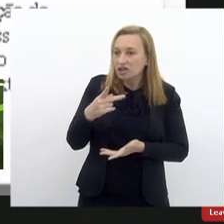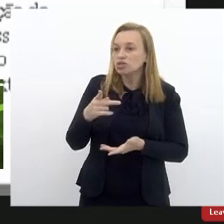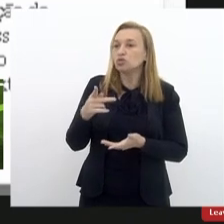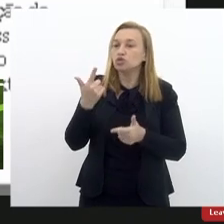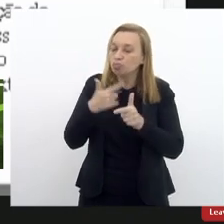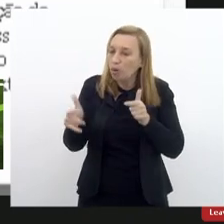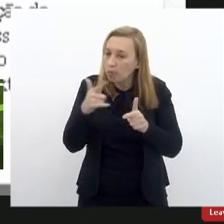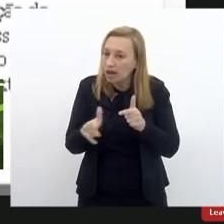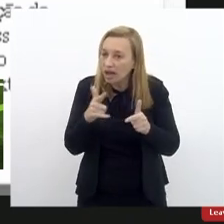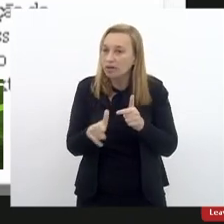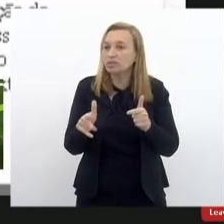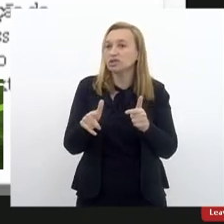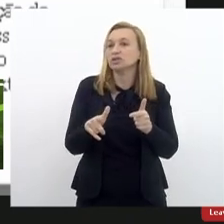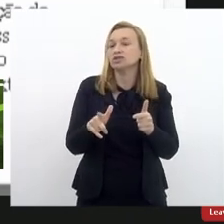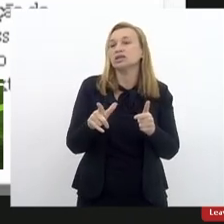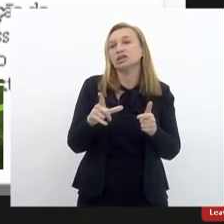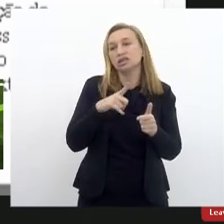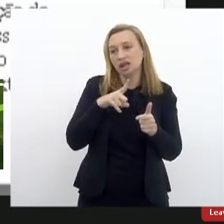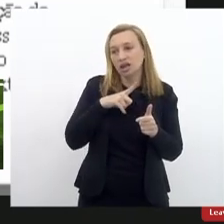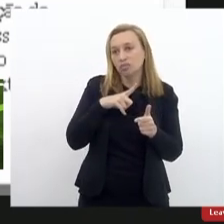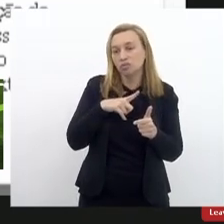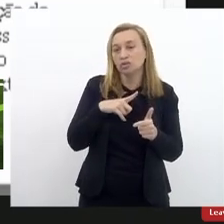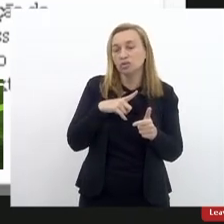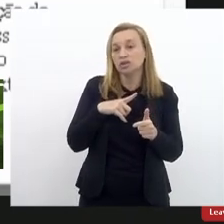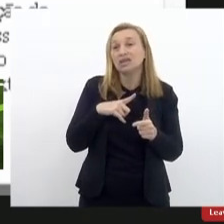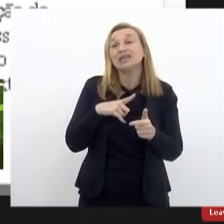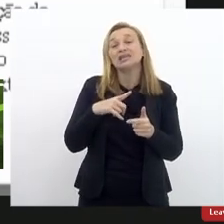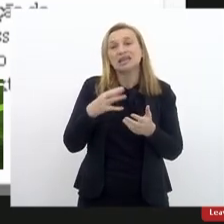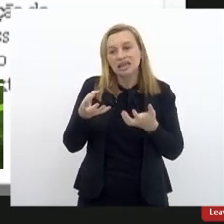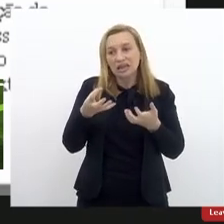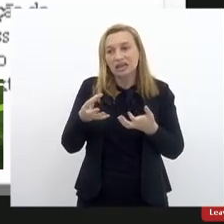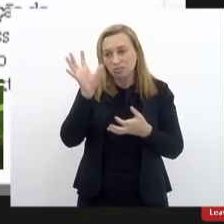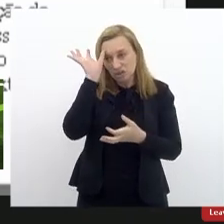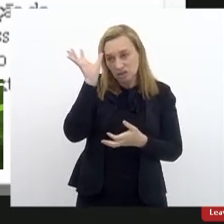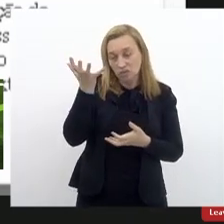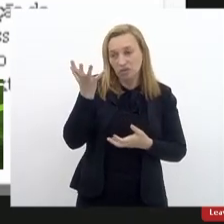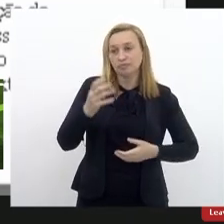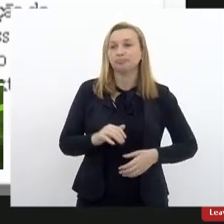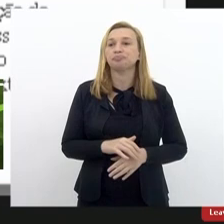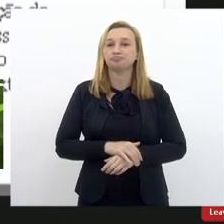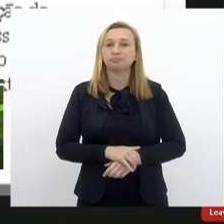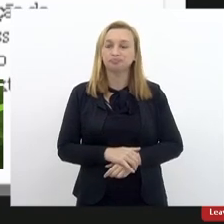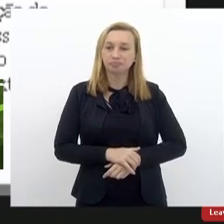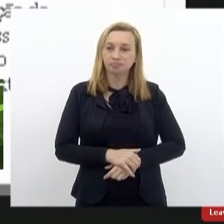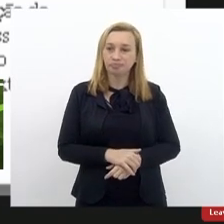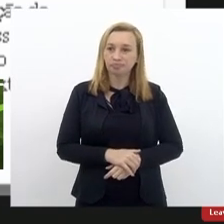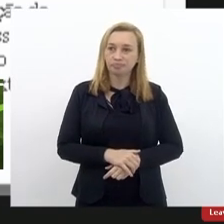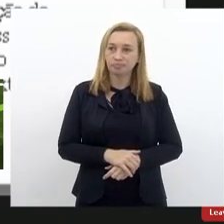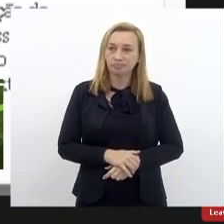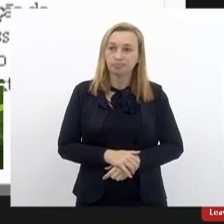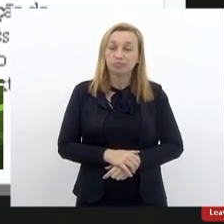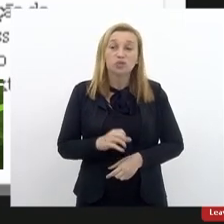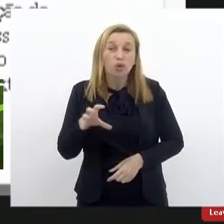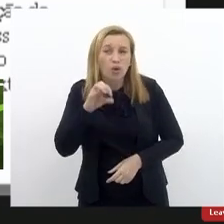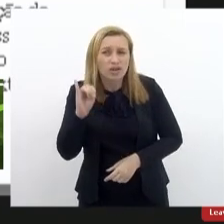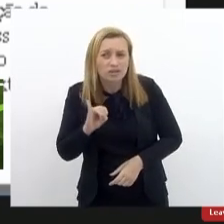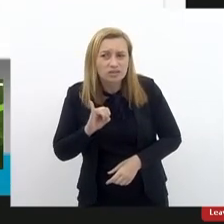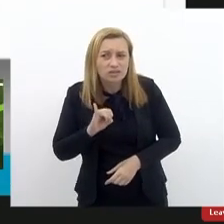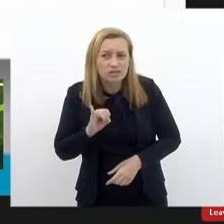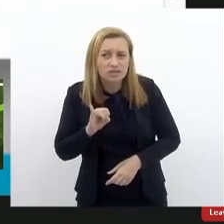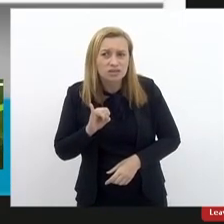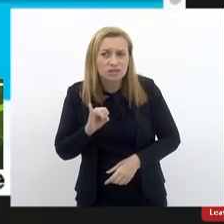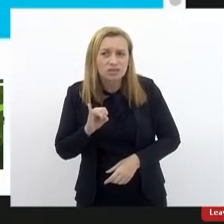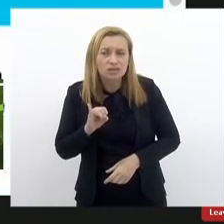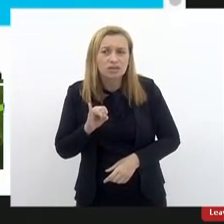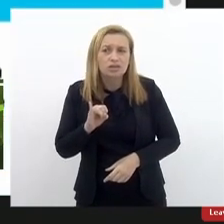as precariedades que nós possuímos no Conselho, e tentando soluções para elas. Pode passar, Pedro. Hã? Não dá.